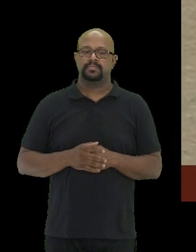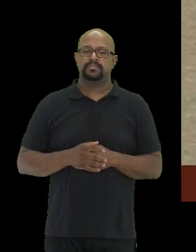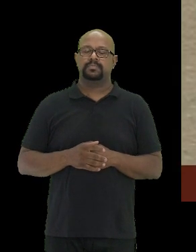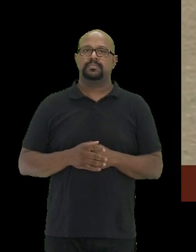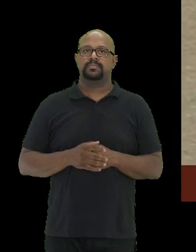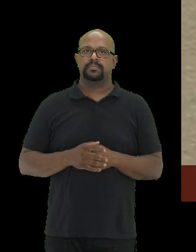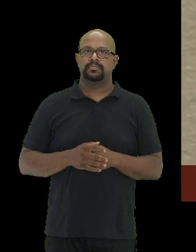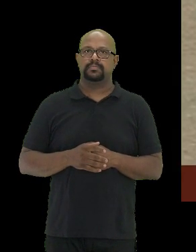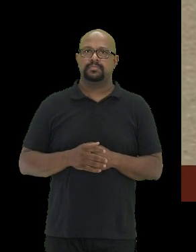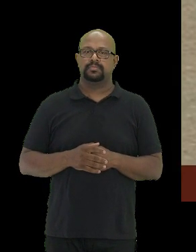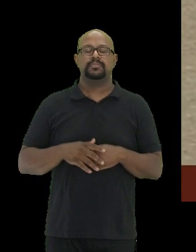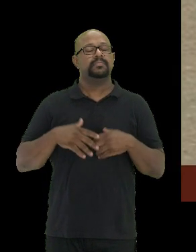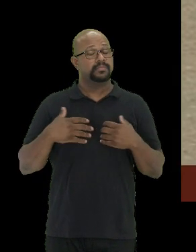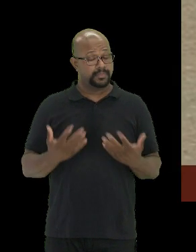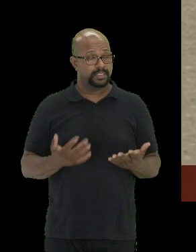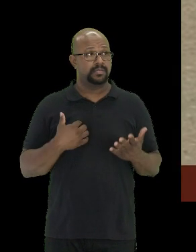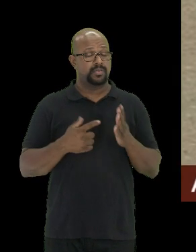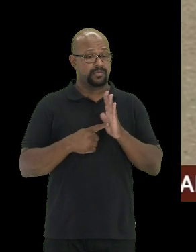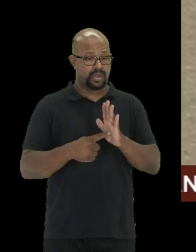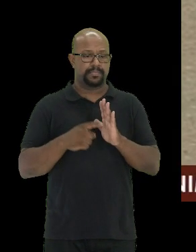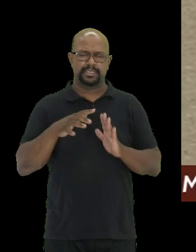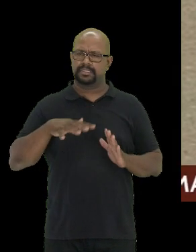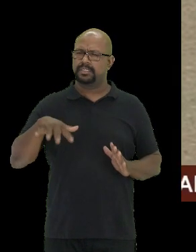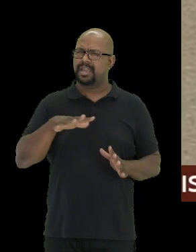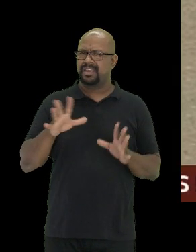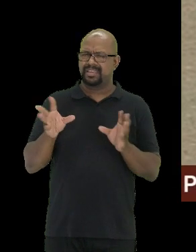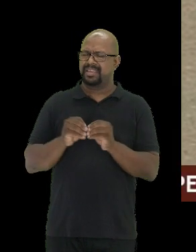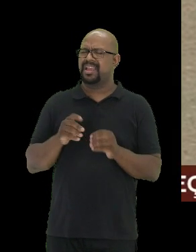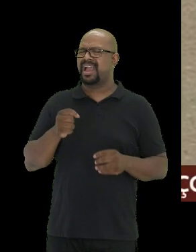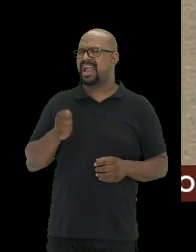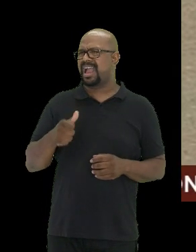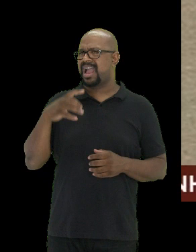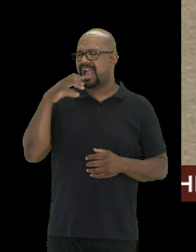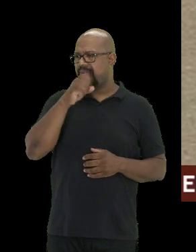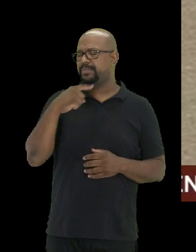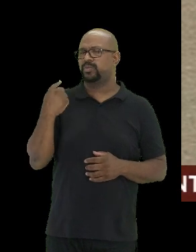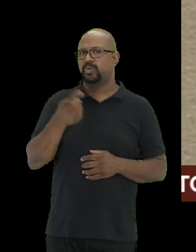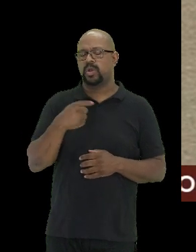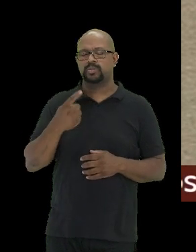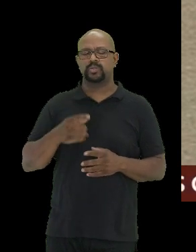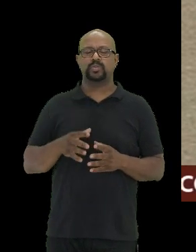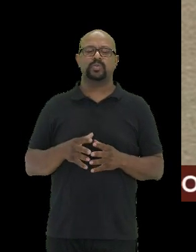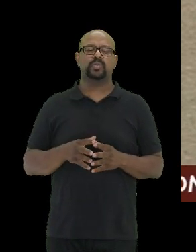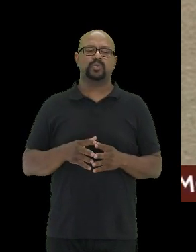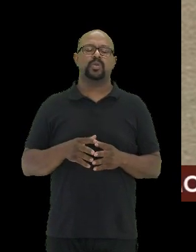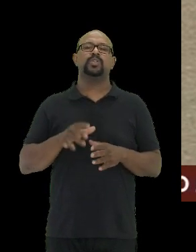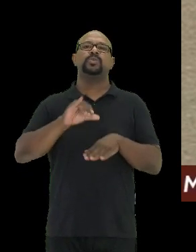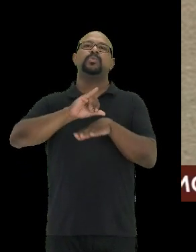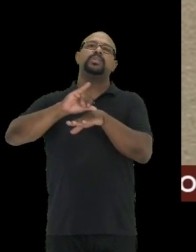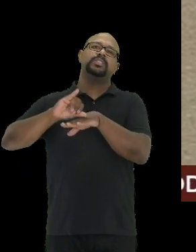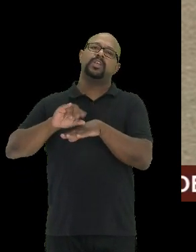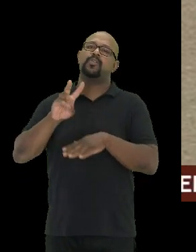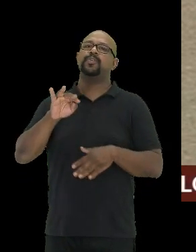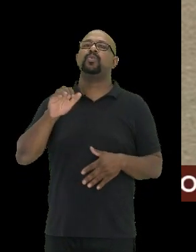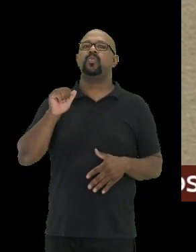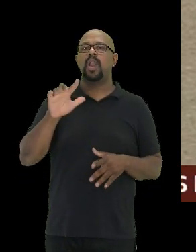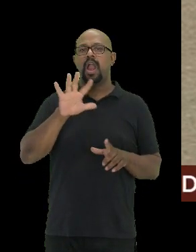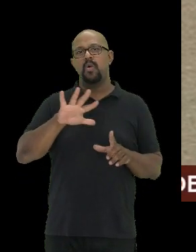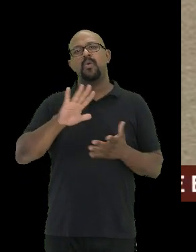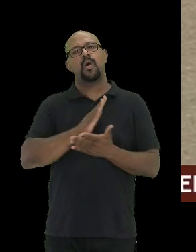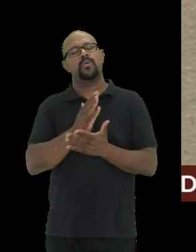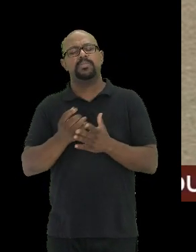Então, eu vou apresentar aqui rapidamente o nosso exposição virtual, cobrinhas